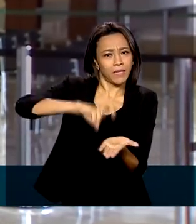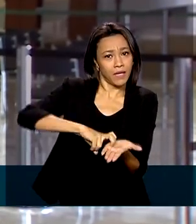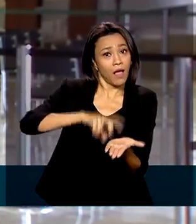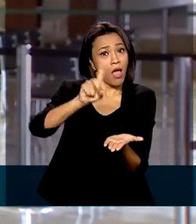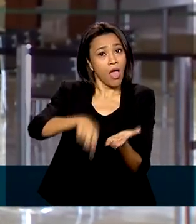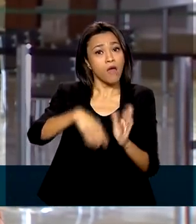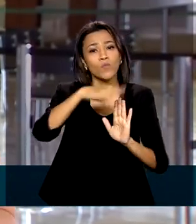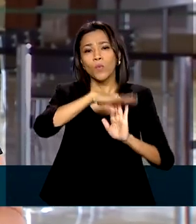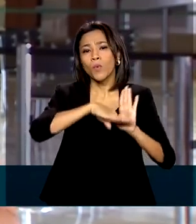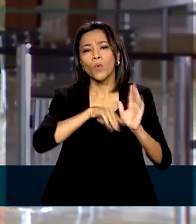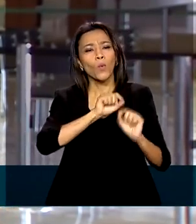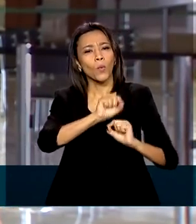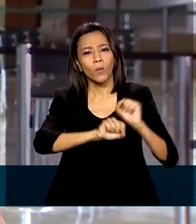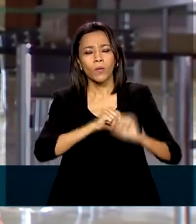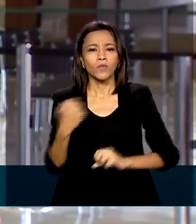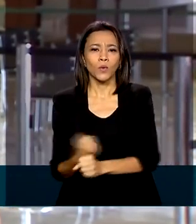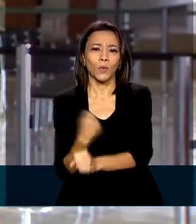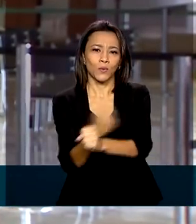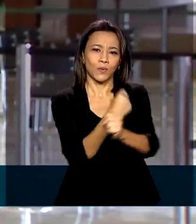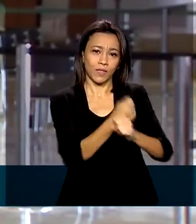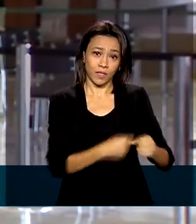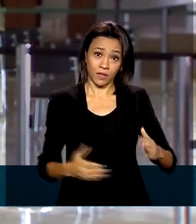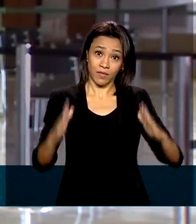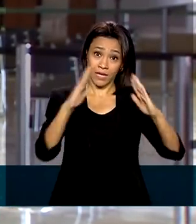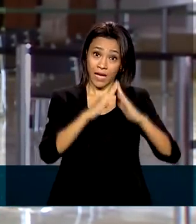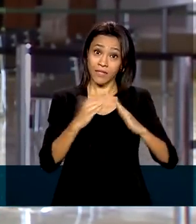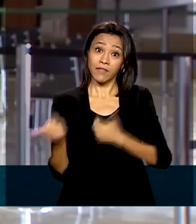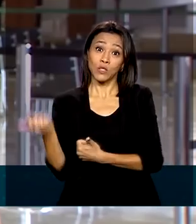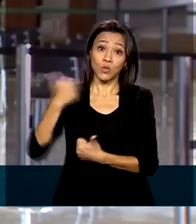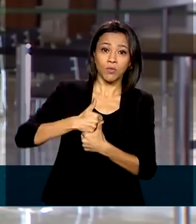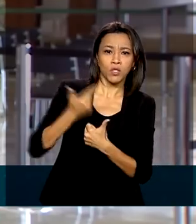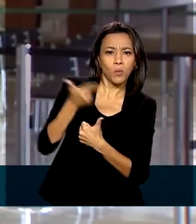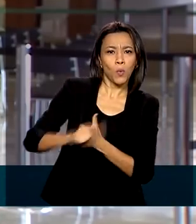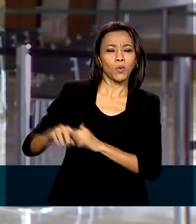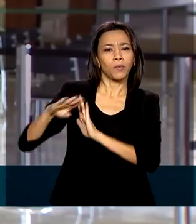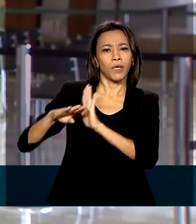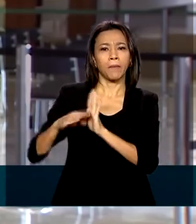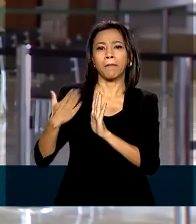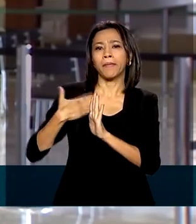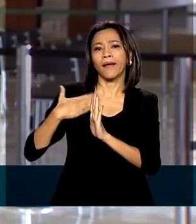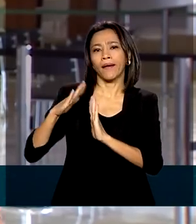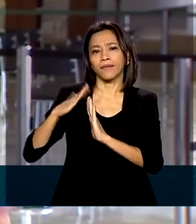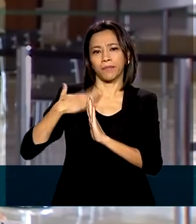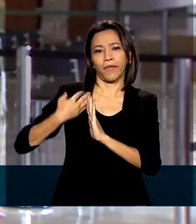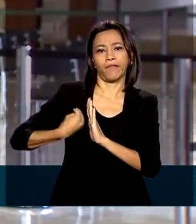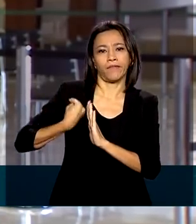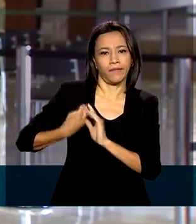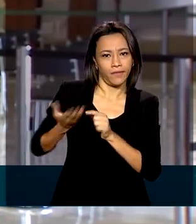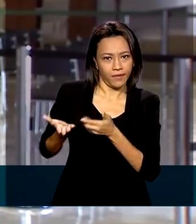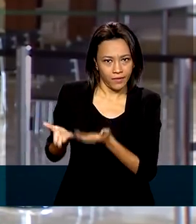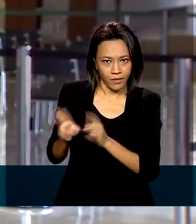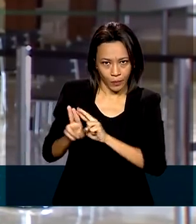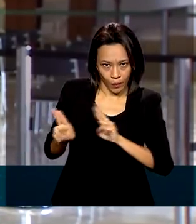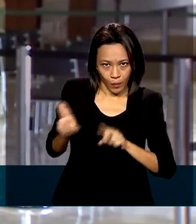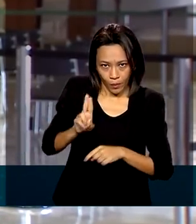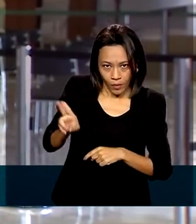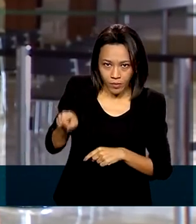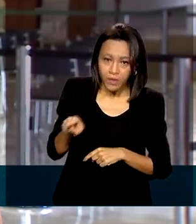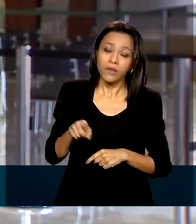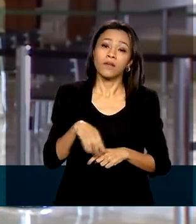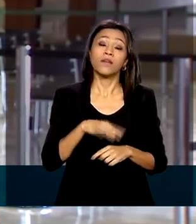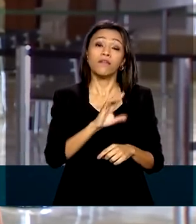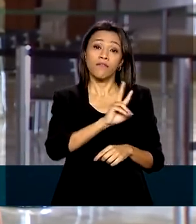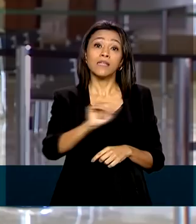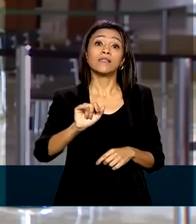programa habitacional que pretende substituir o Minha Casa Minha Vida e que deve incluir pelo menos um milhão de novos beneficiários.